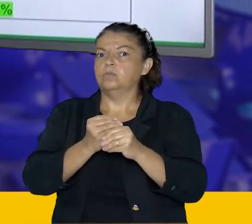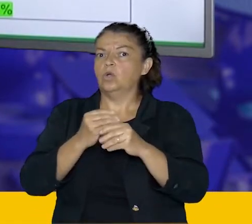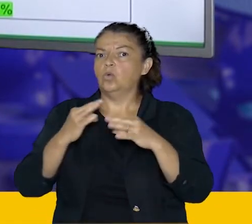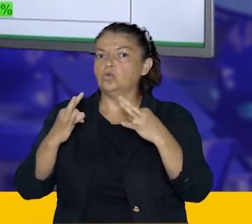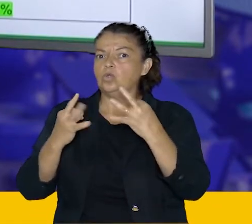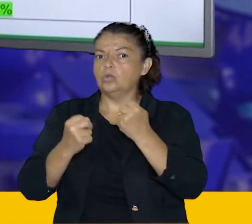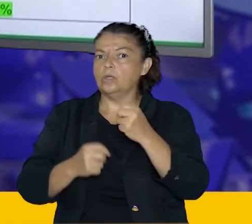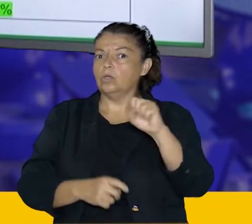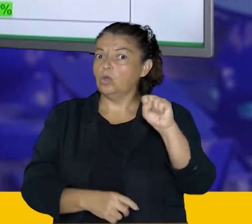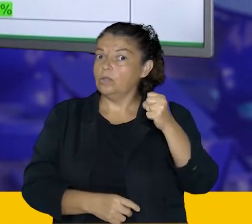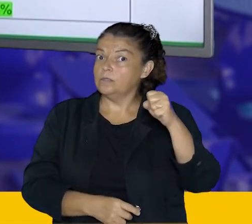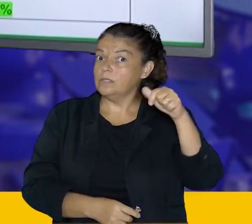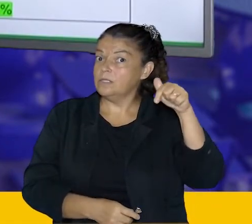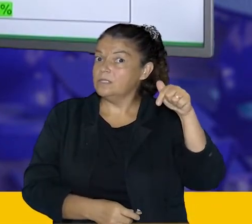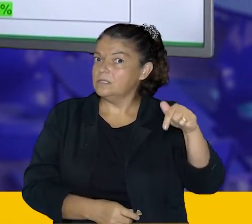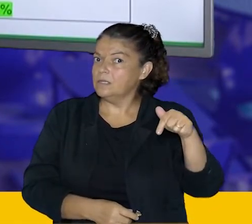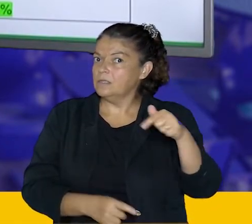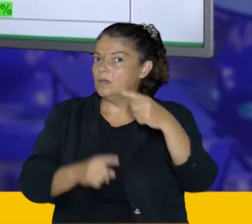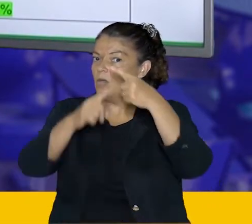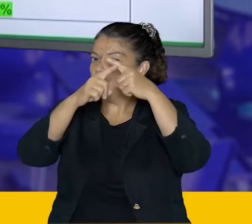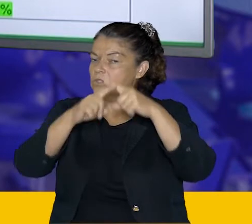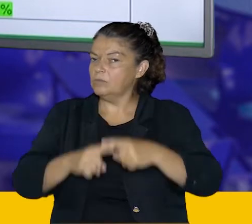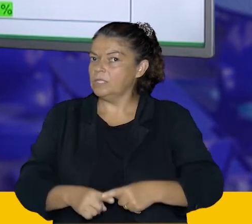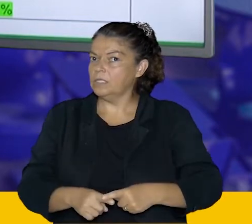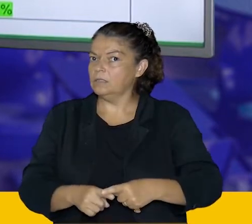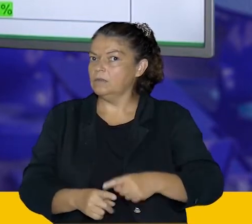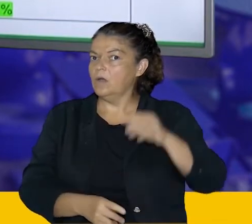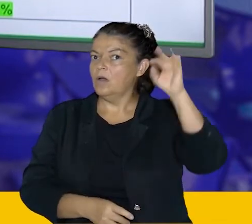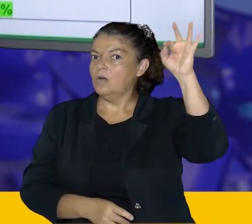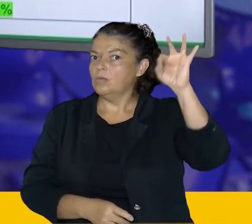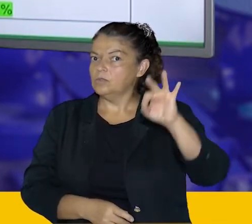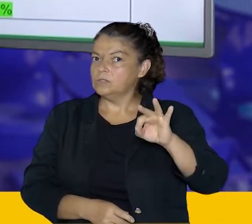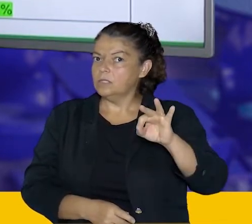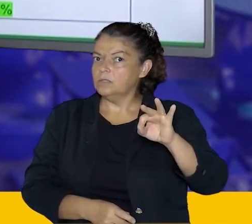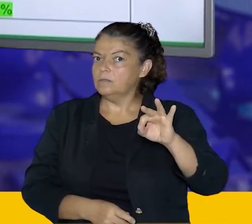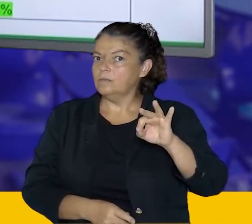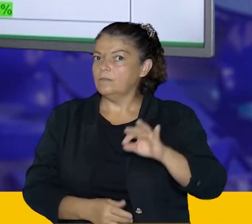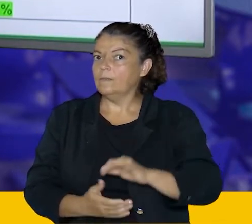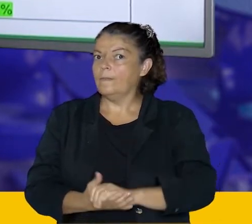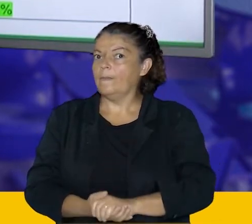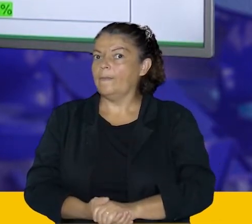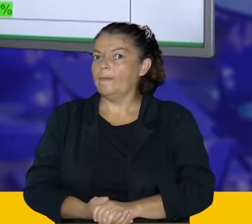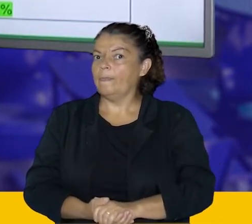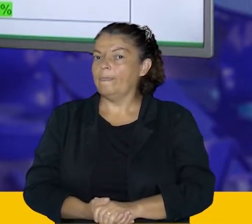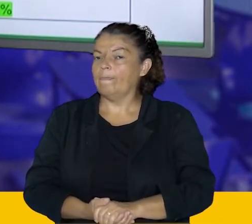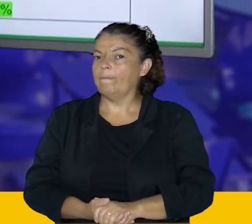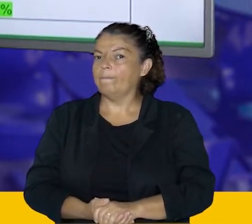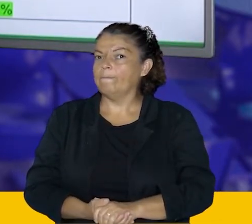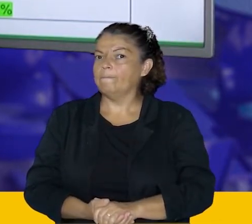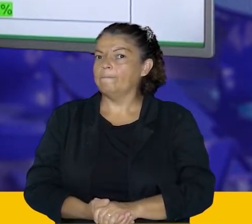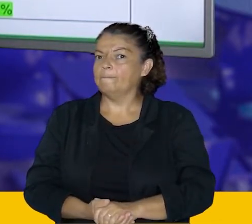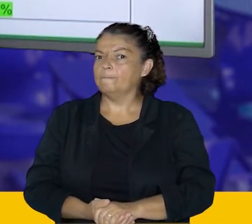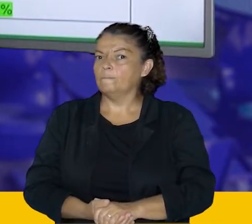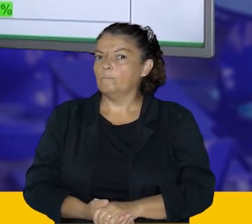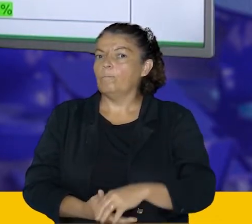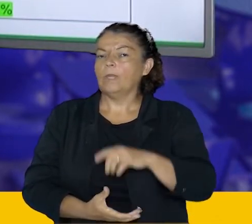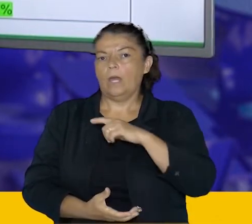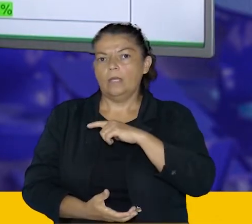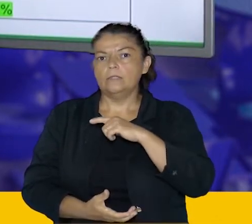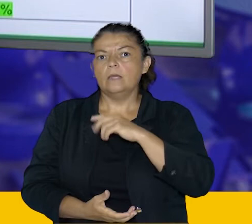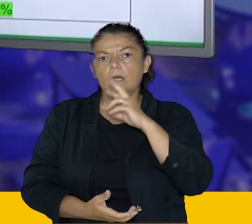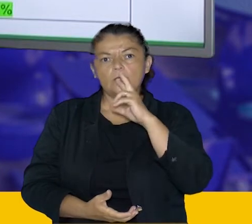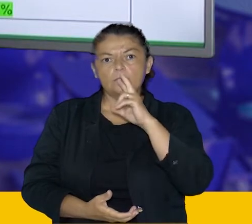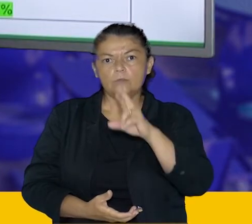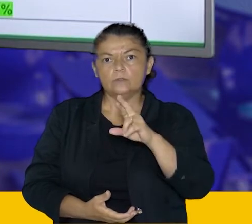total, que é 87, multiplicando por 100, acho que vocês já estão entendendo isso aí. E aí a gente vai ter essa porcentagem